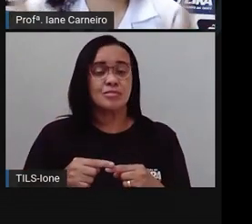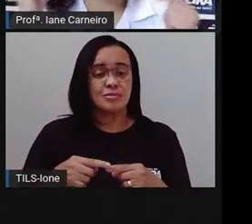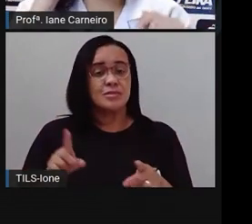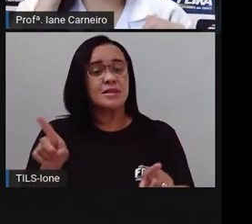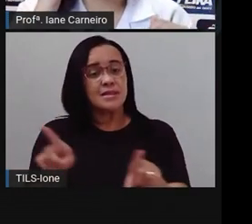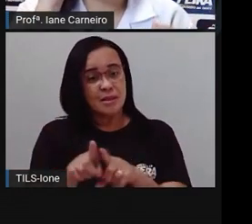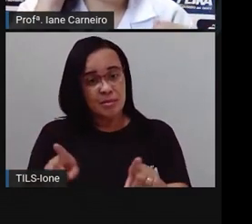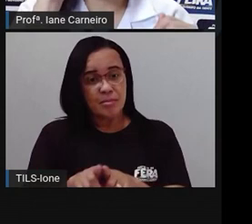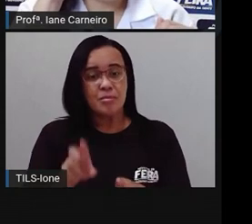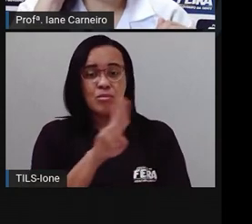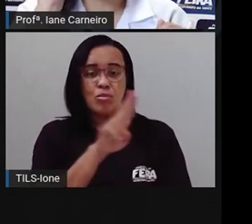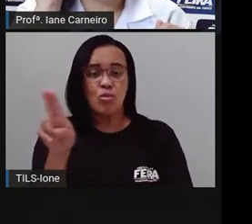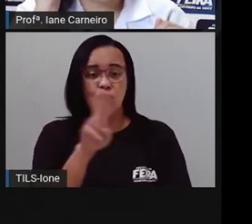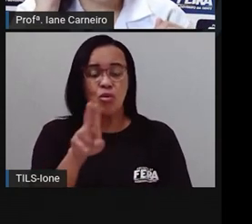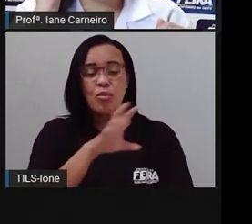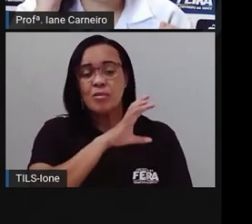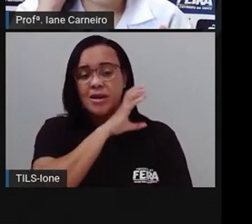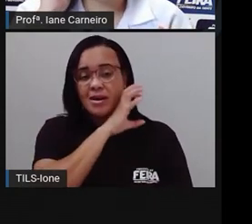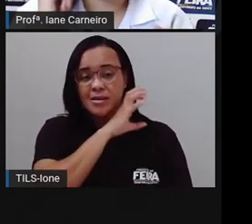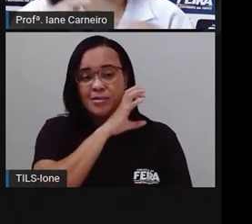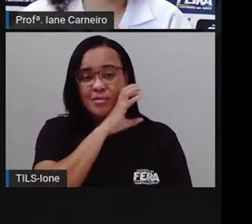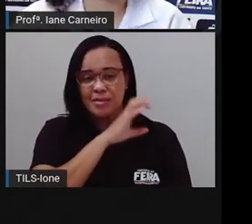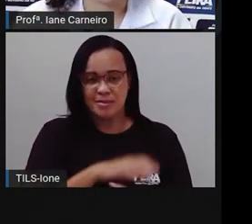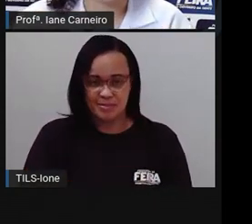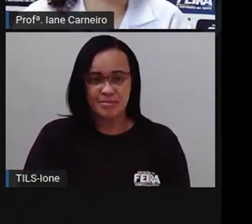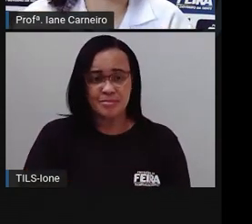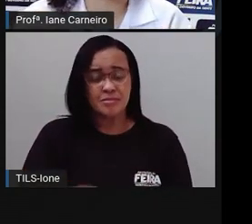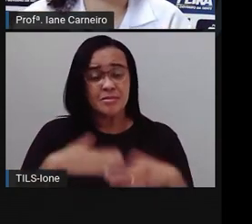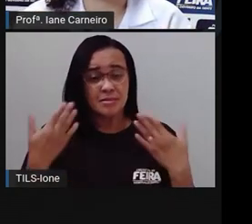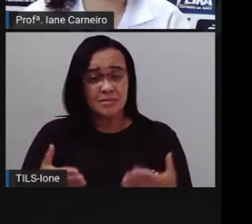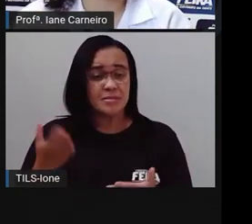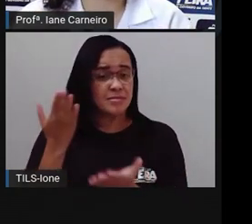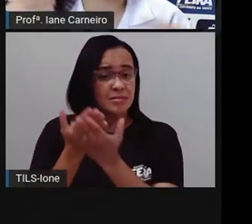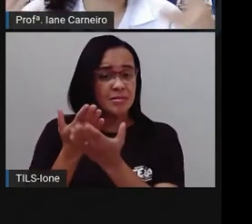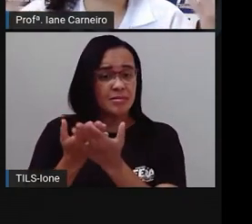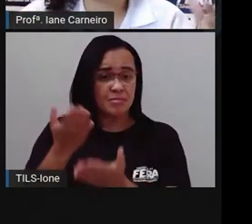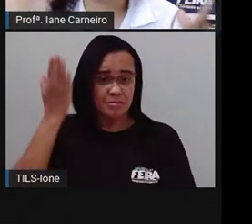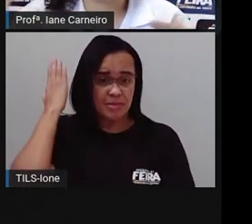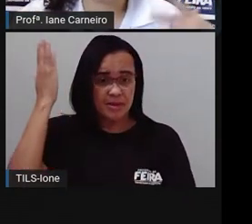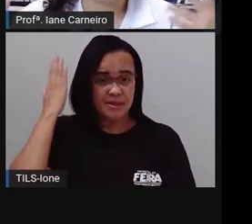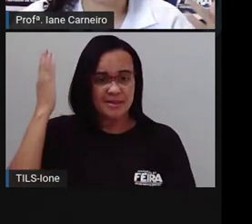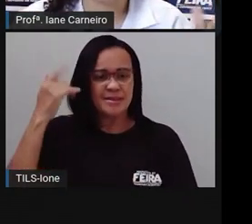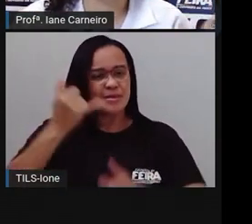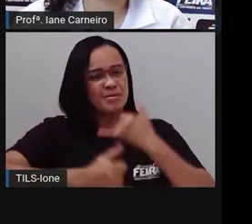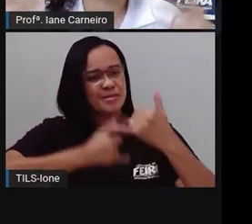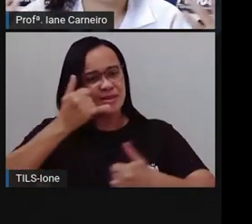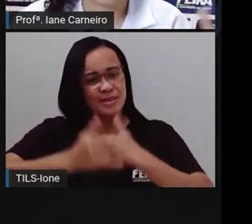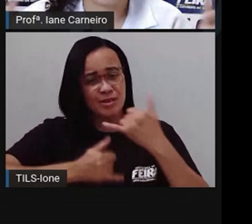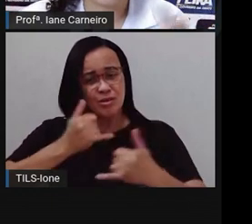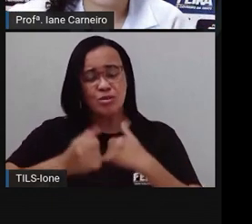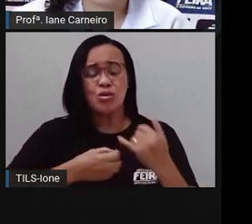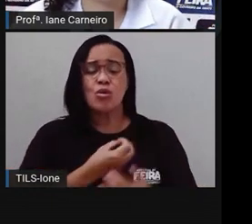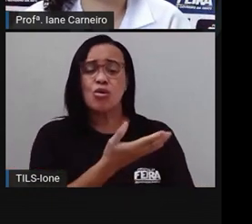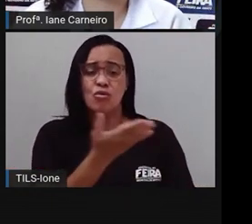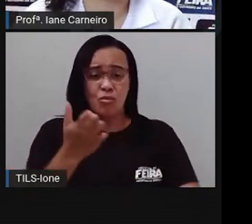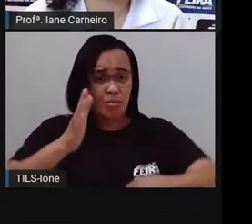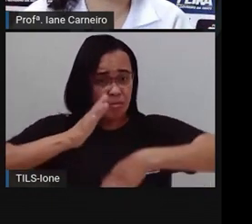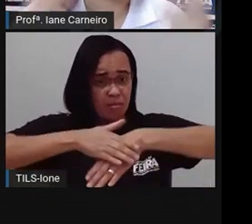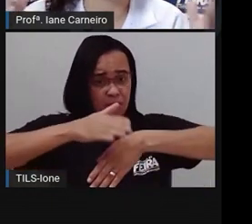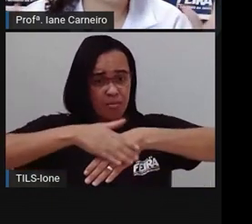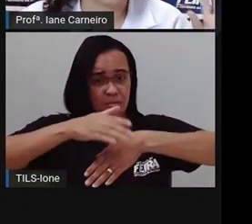E aí, na aula anterior, né, a Pró tinha brincado com vocês para vocês construírem outros versos, né,